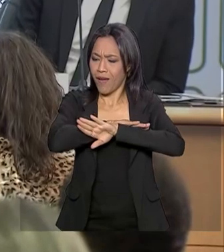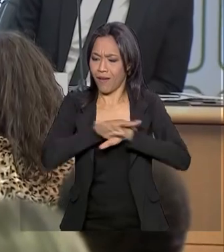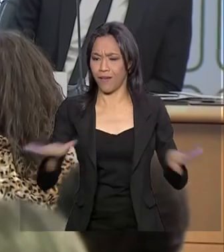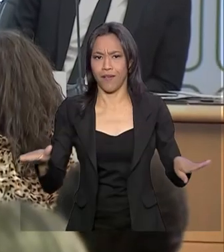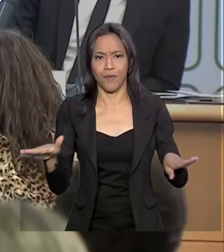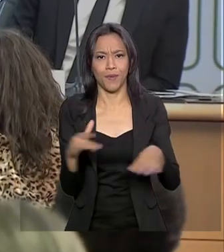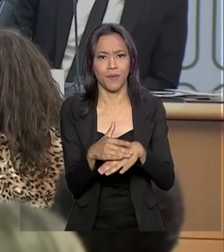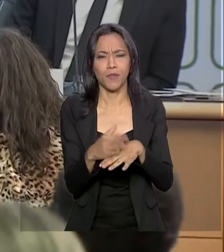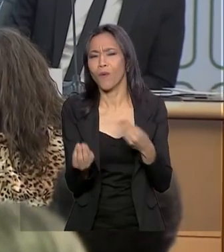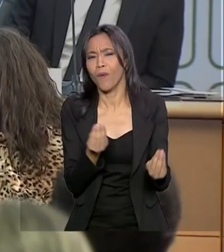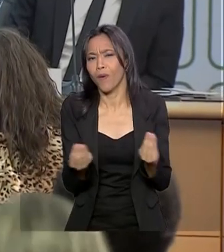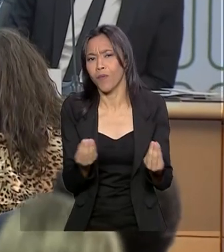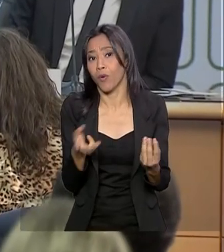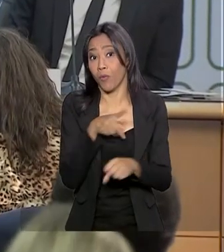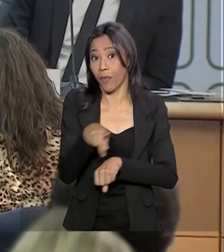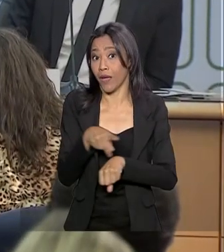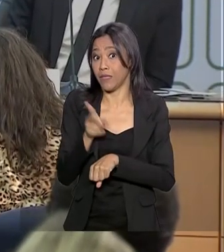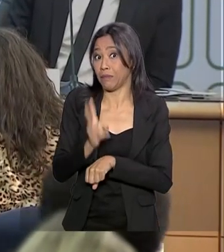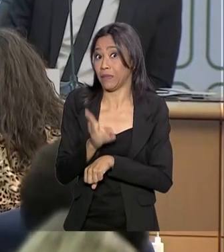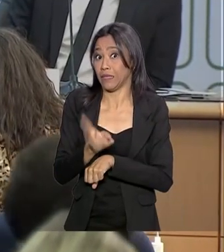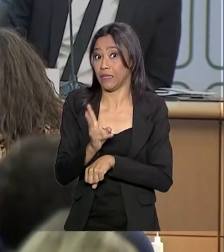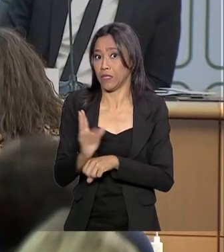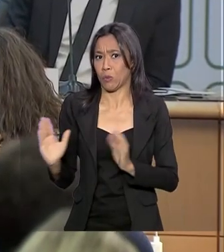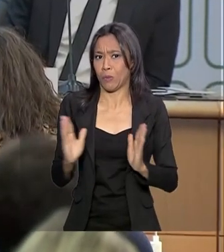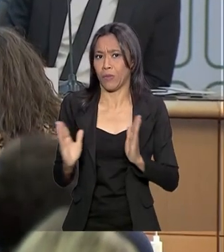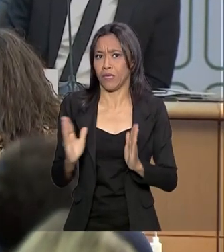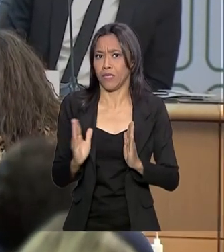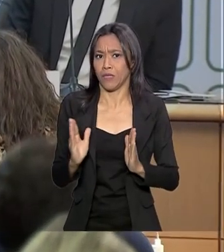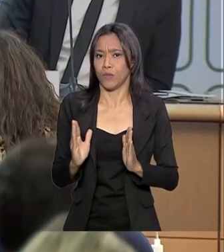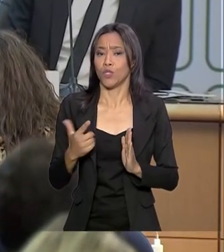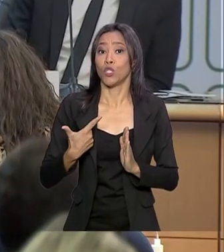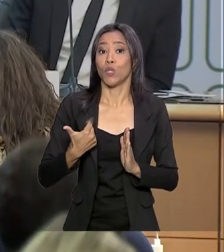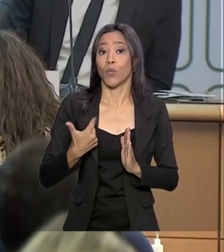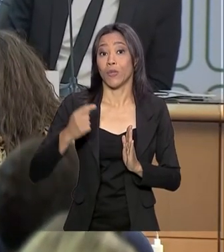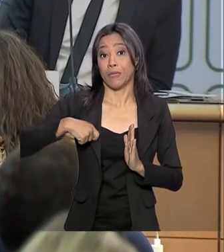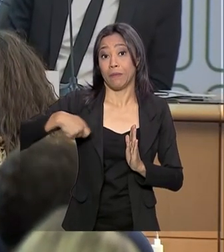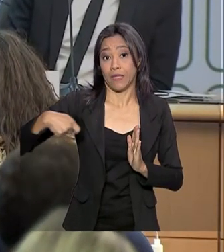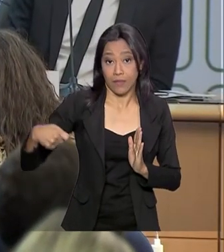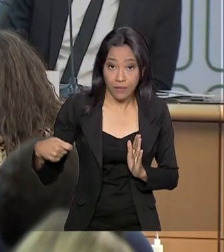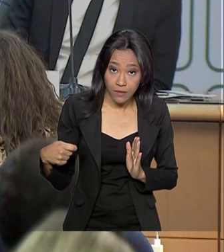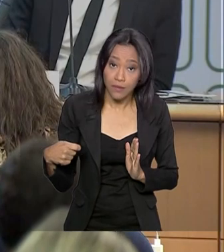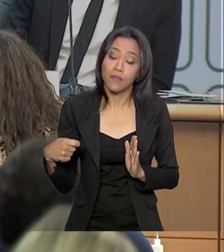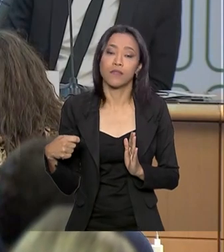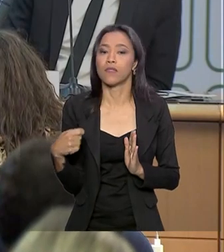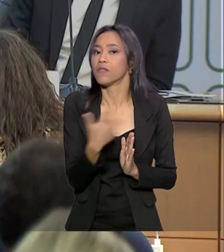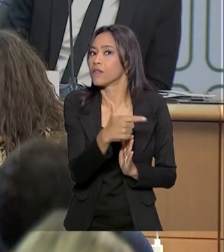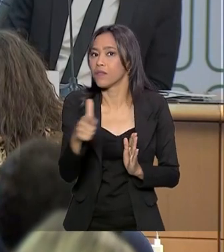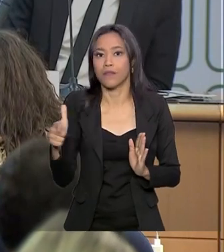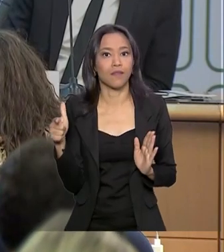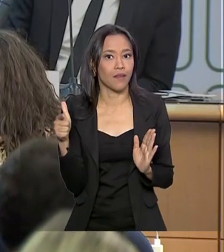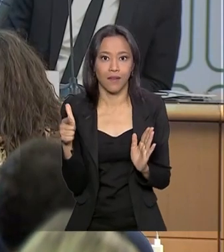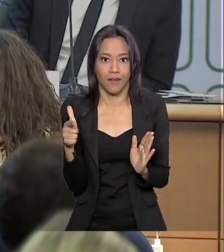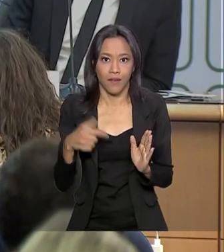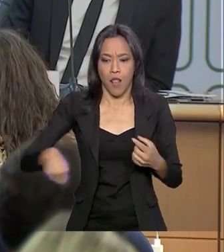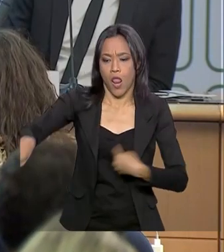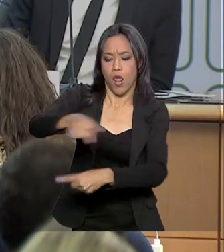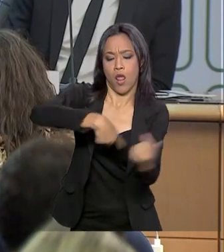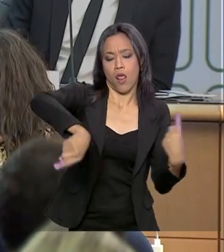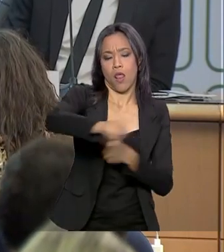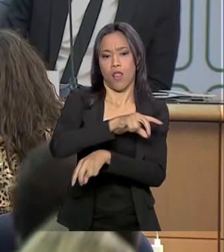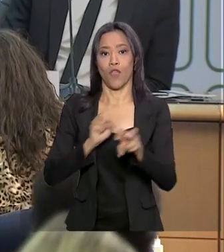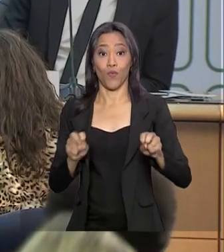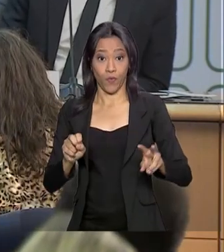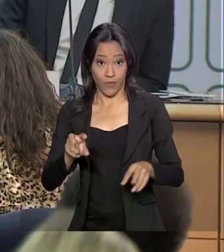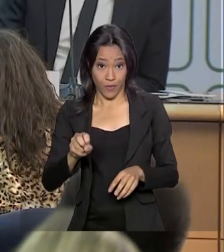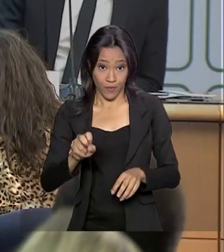o país tem que permanecer por 12 meses sem circulação do vírus